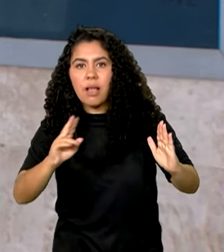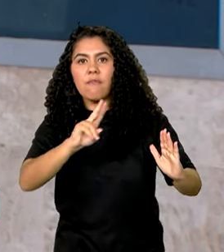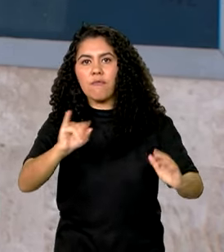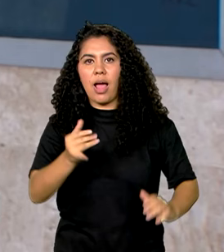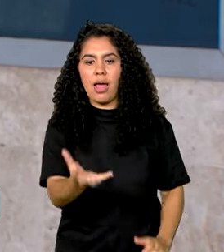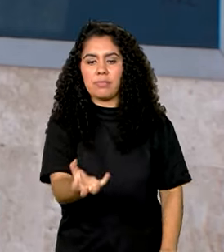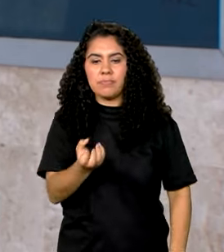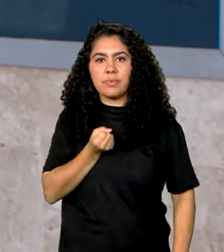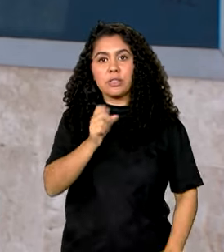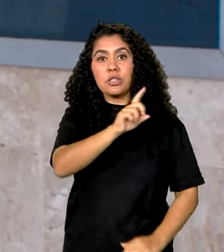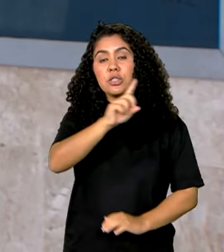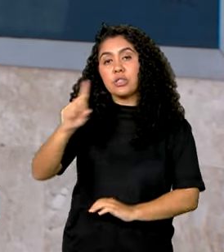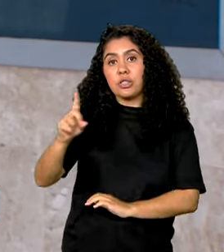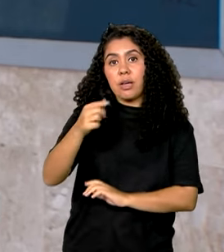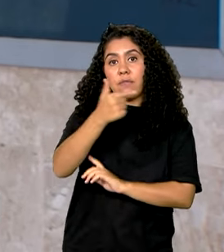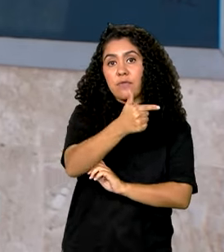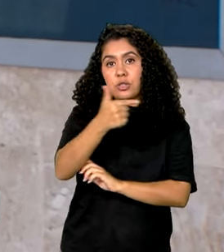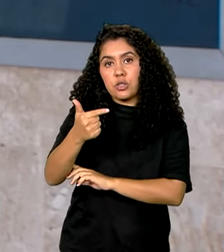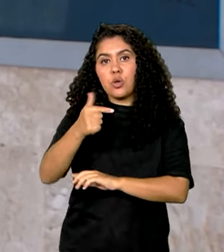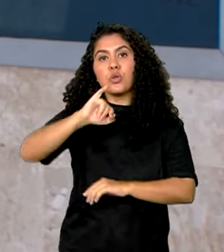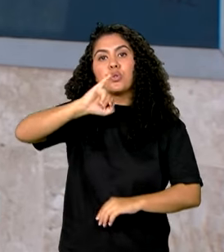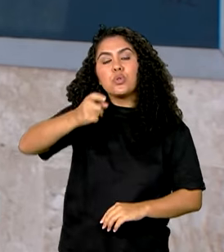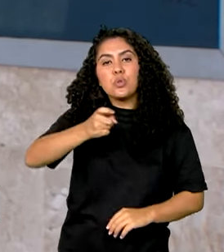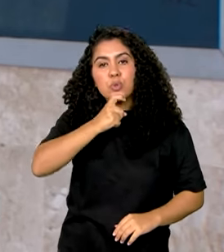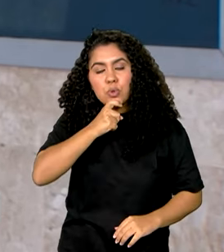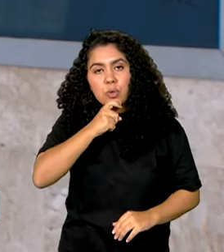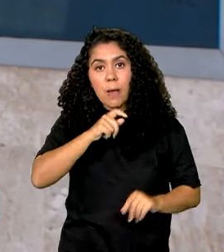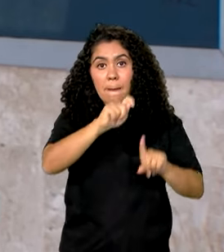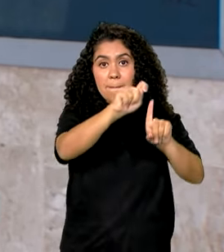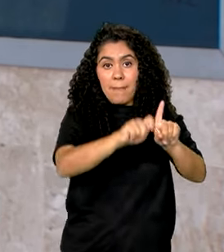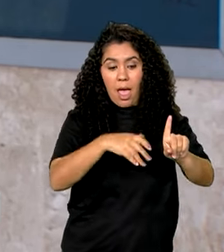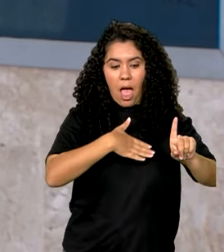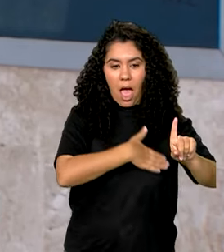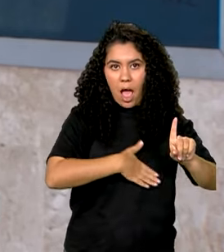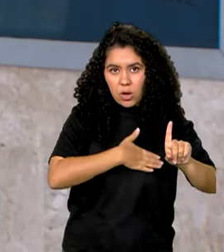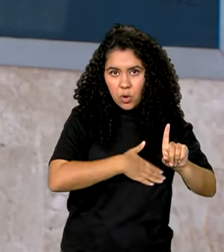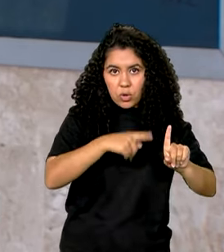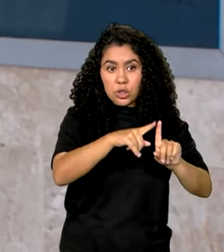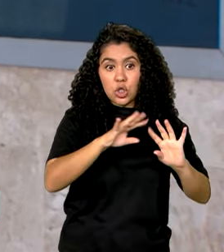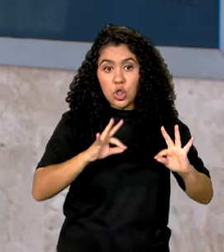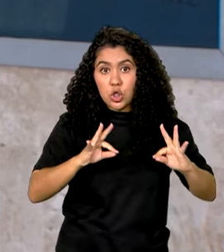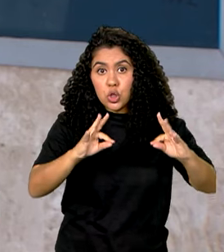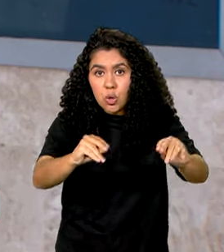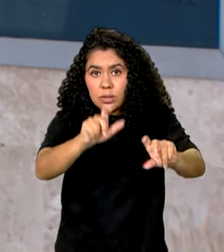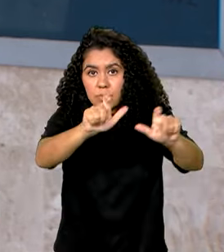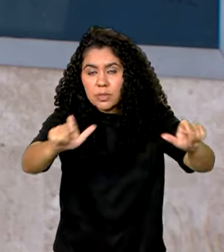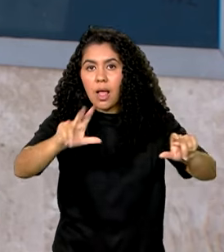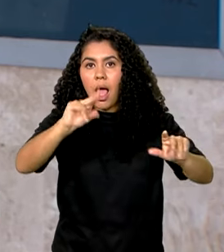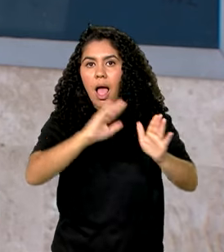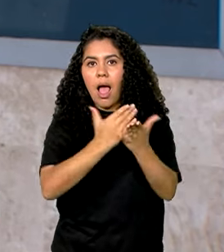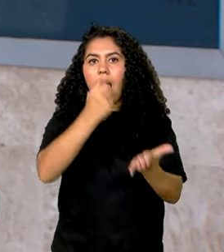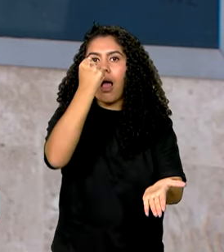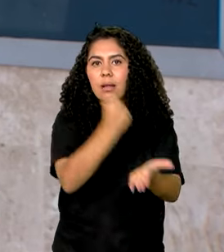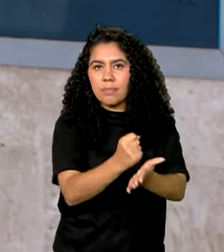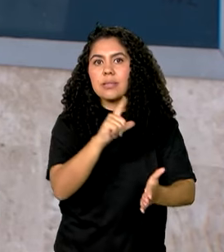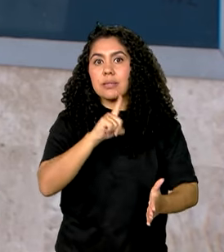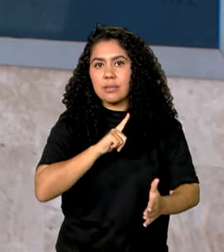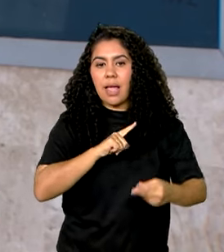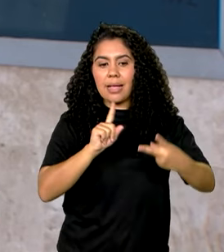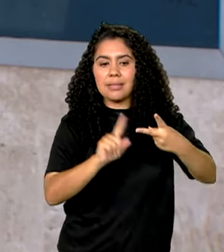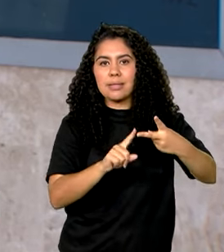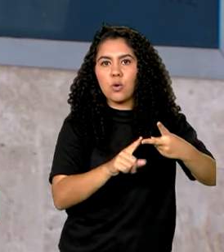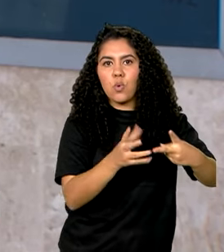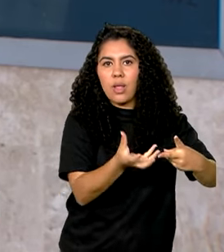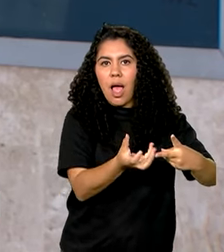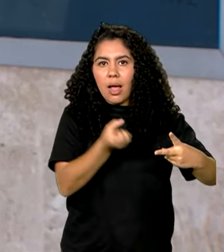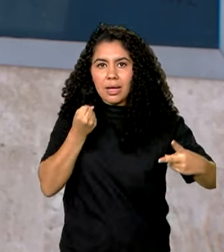primeira parcela em 22 de julho. No mês de agosto, todos os trabalhadores formais vão receber a segunda parcela no dia